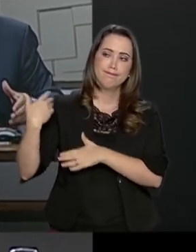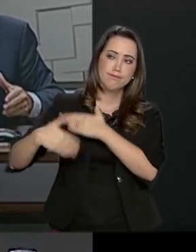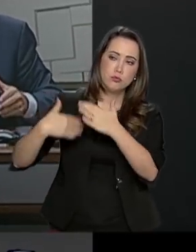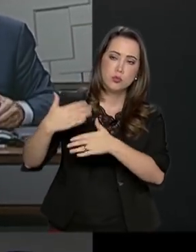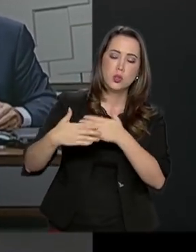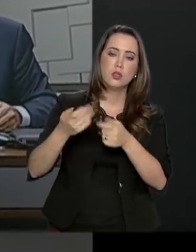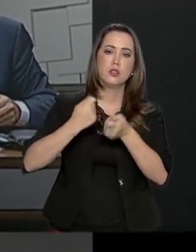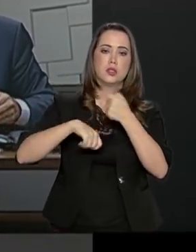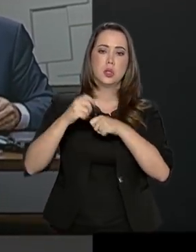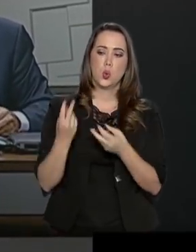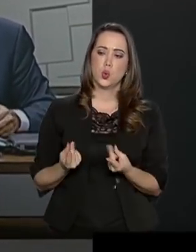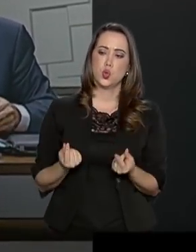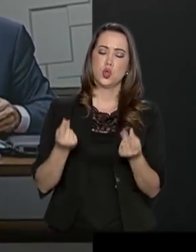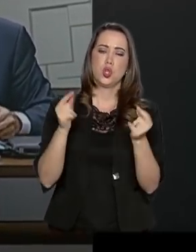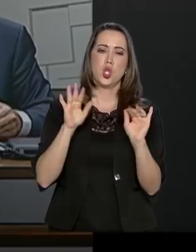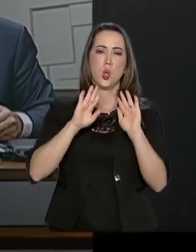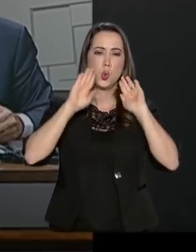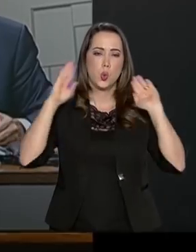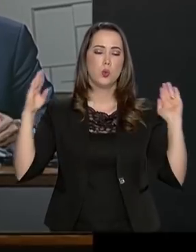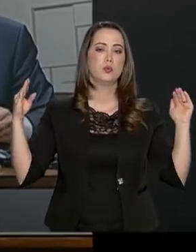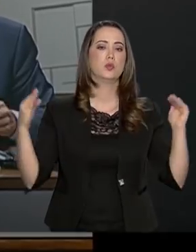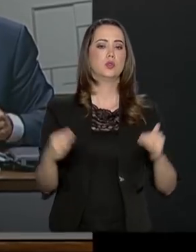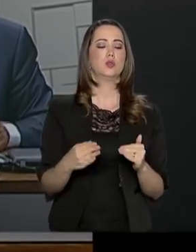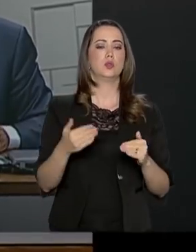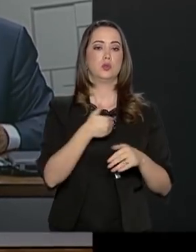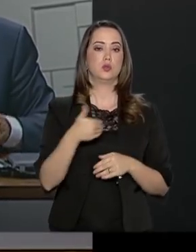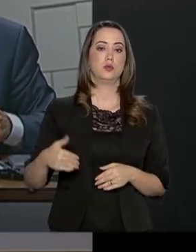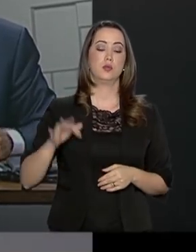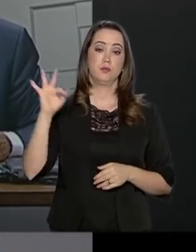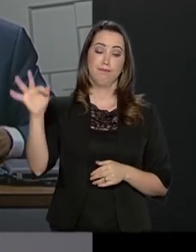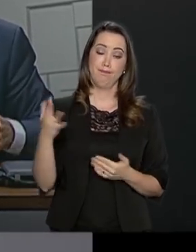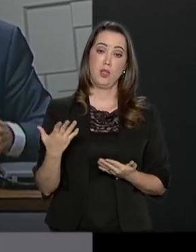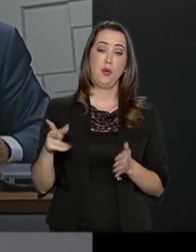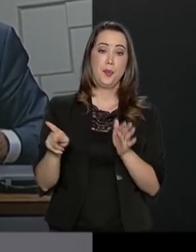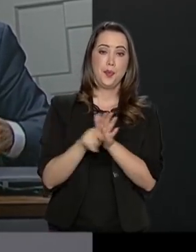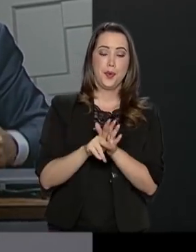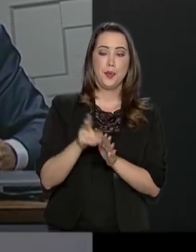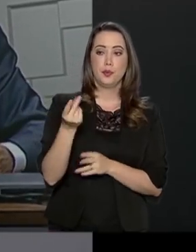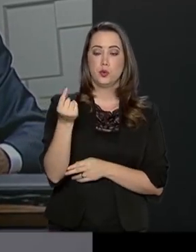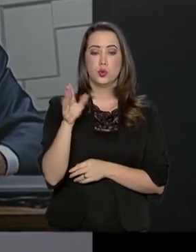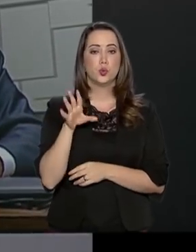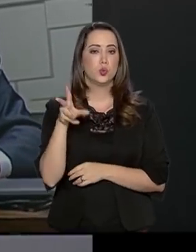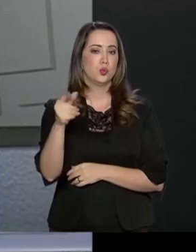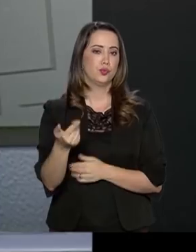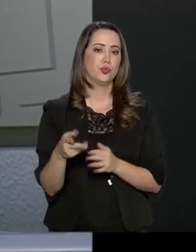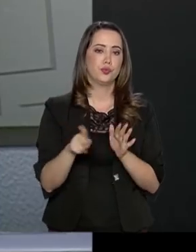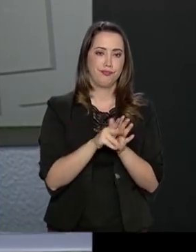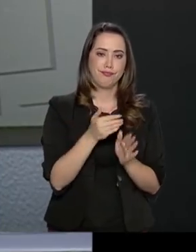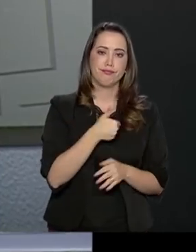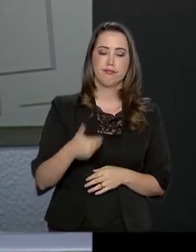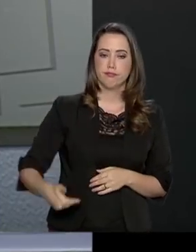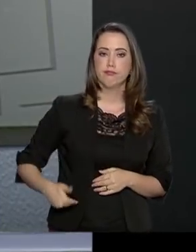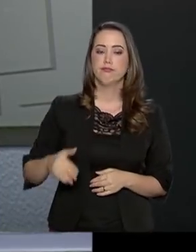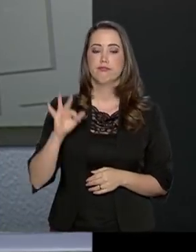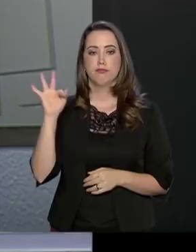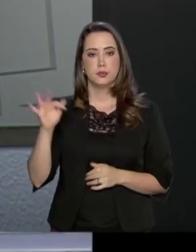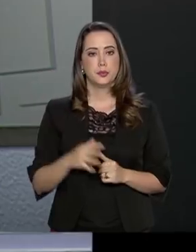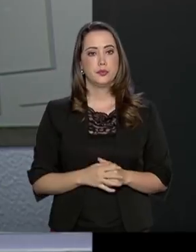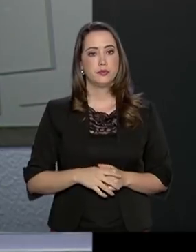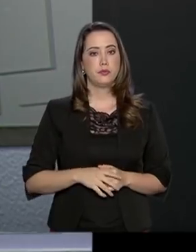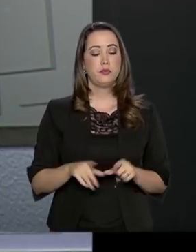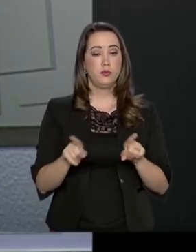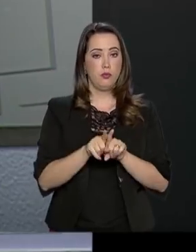com esses recursos centralizados excessivamente no governo federal, atribuições, recursos, tudo no governo federal. Paulo Guedes também